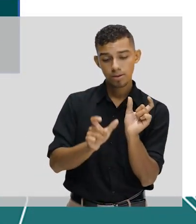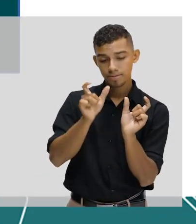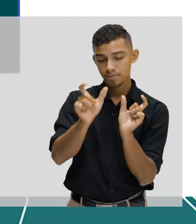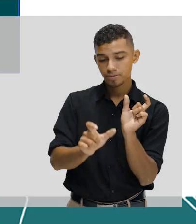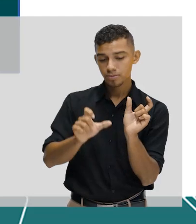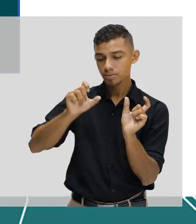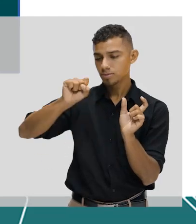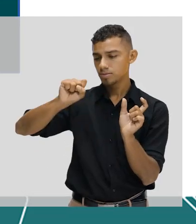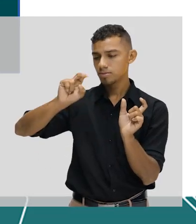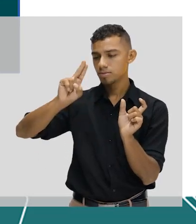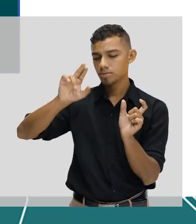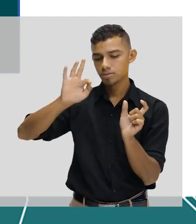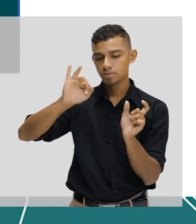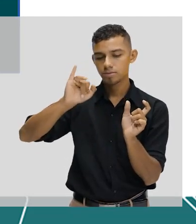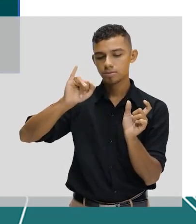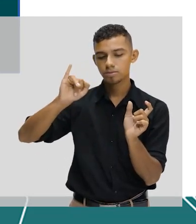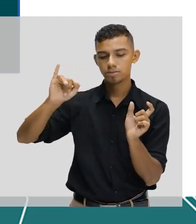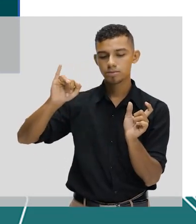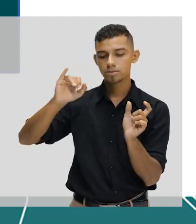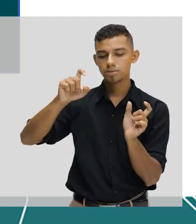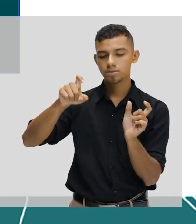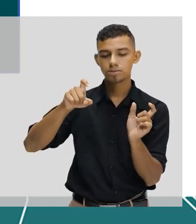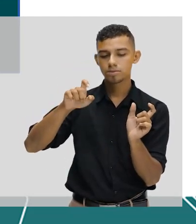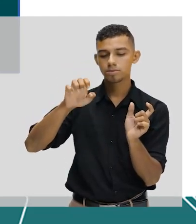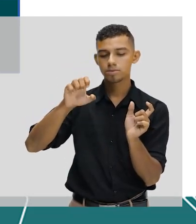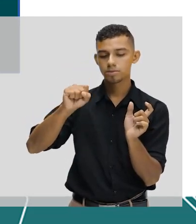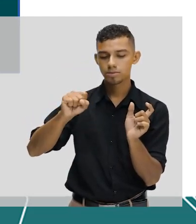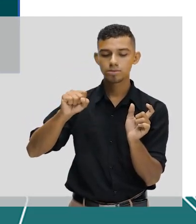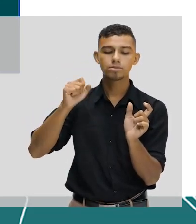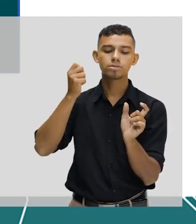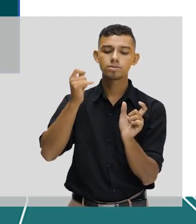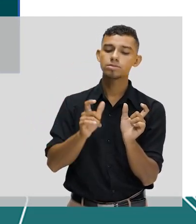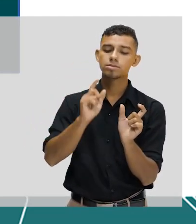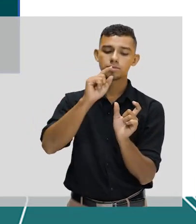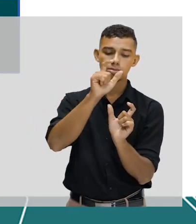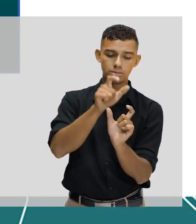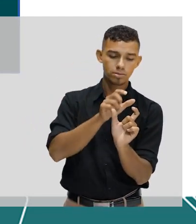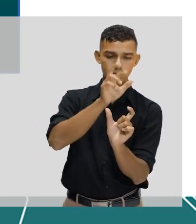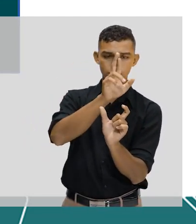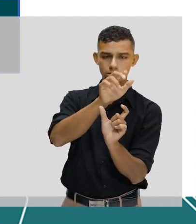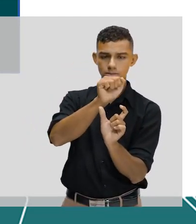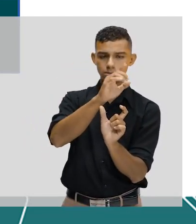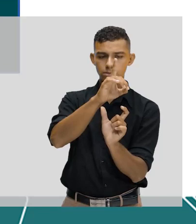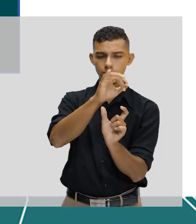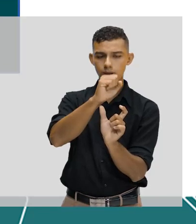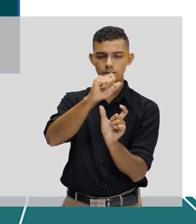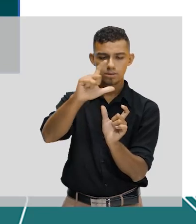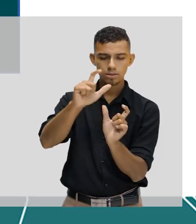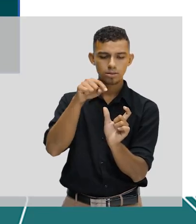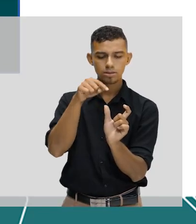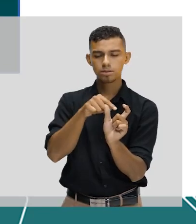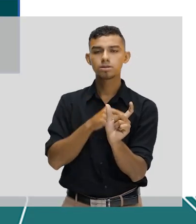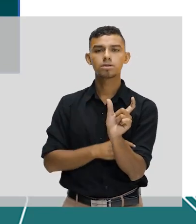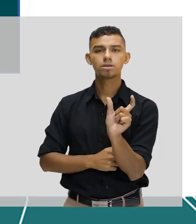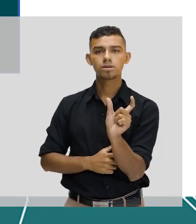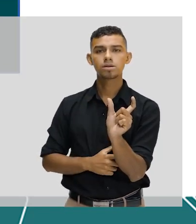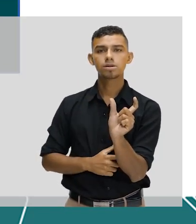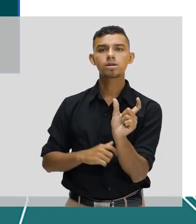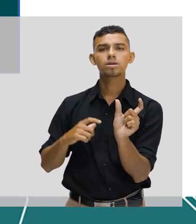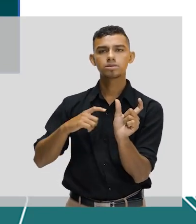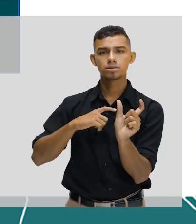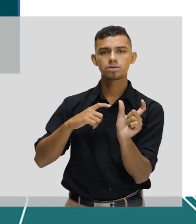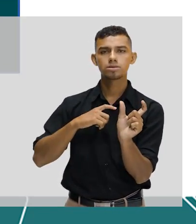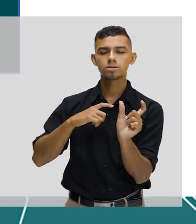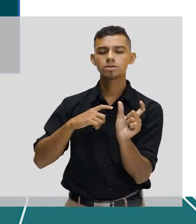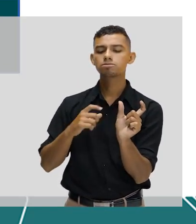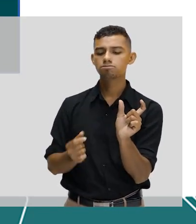além da característica de ele ser inserido depois do radical, no final da palavra, eles vão modificar